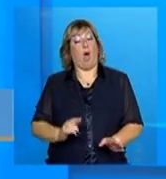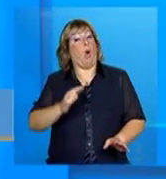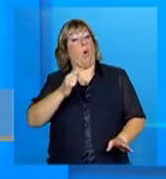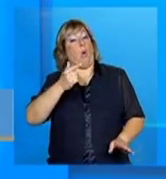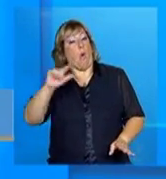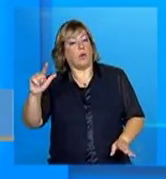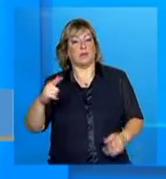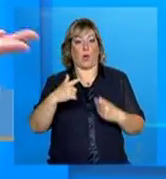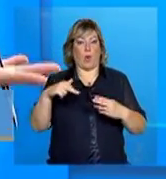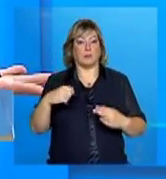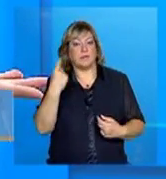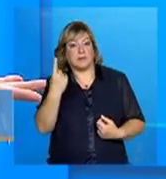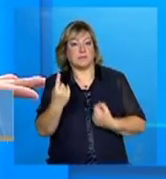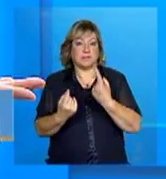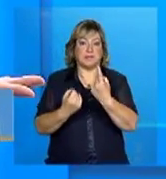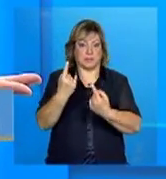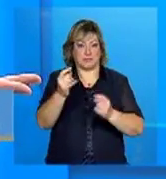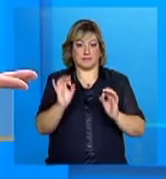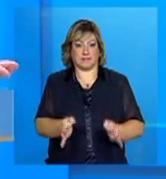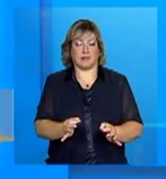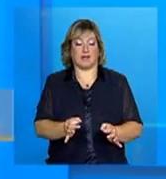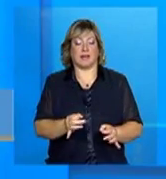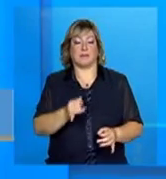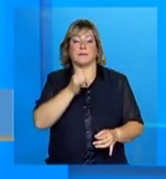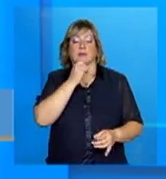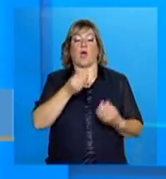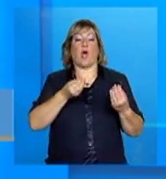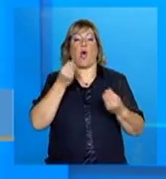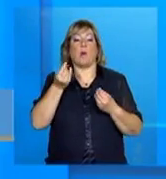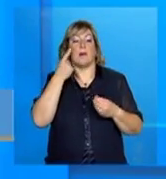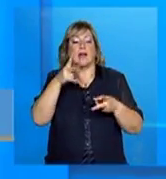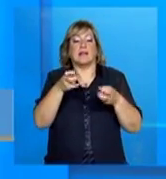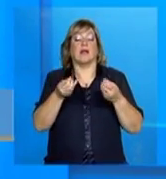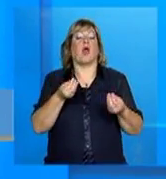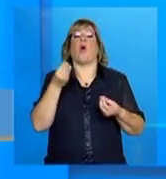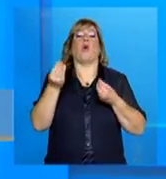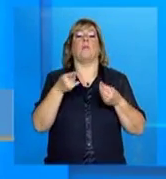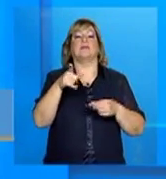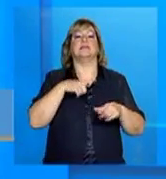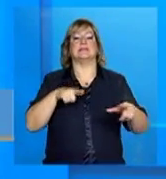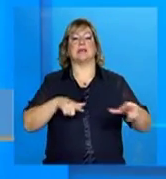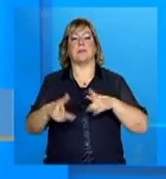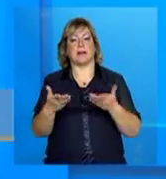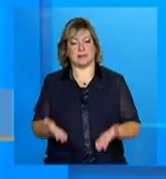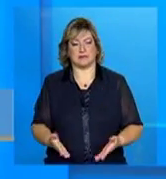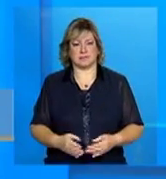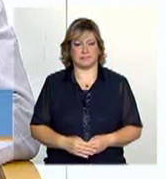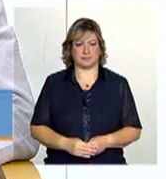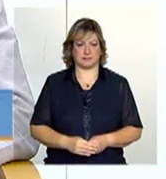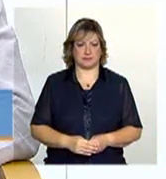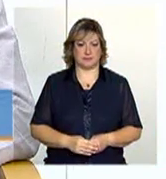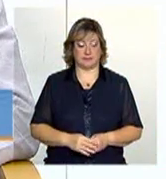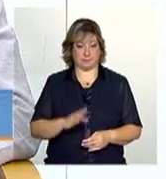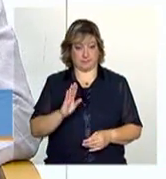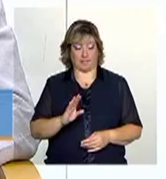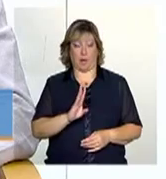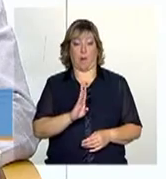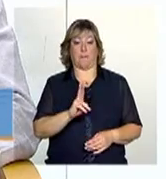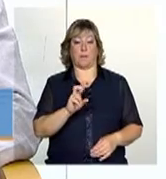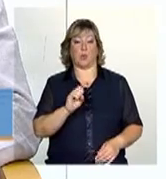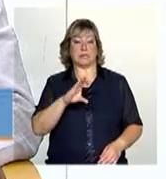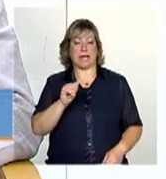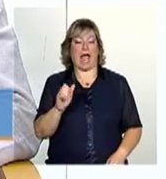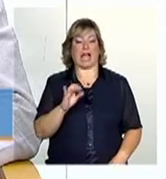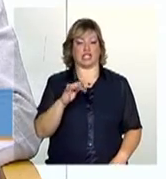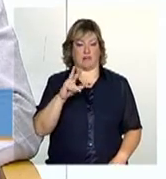coisas vão surgindo, inclusive a identificação. Qual o foco, como é que vocês estão trabalhando nesse sentido? Bem, a ação de Busca Ativa, ela tem